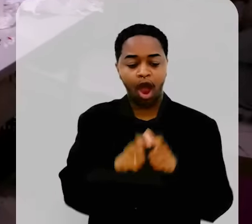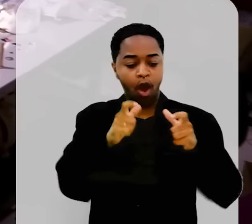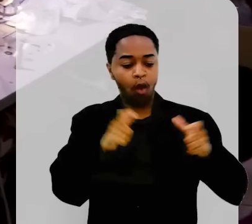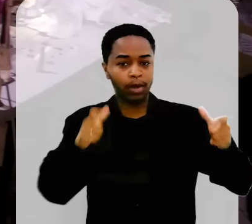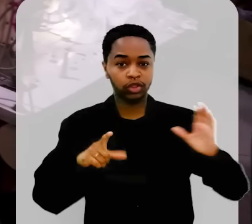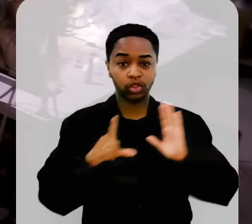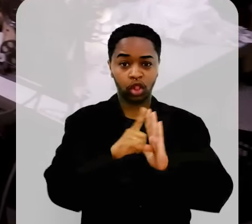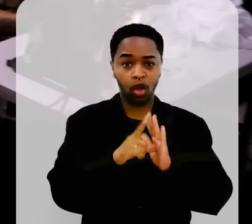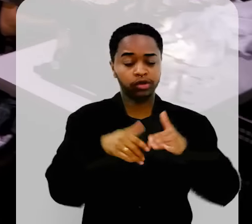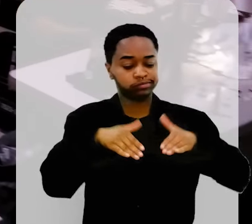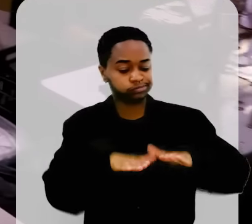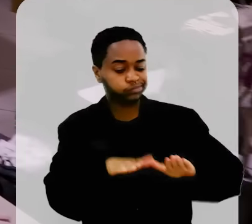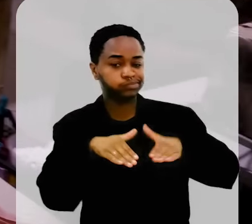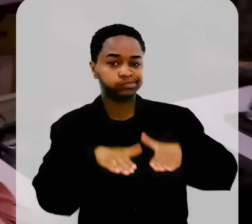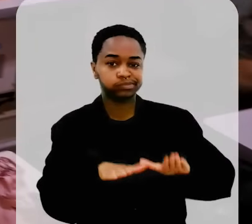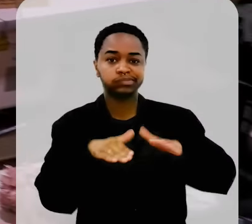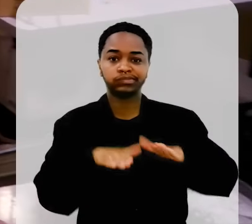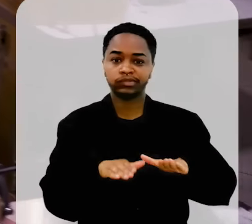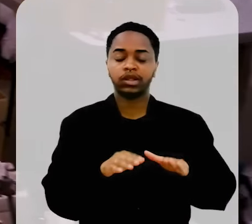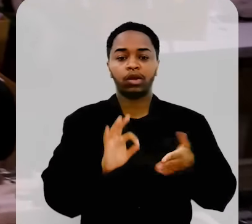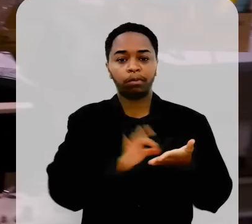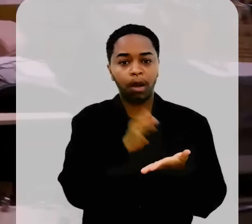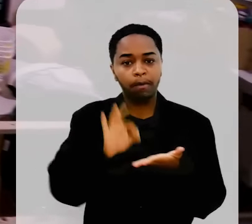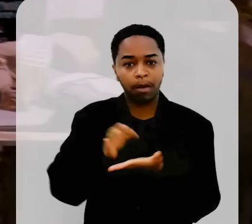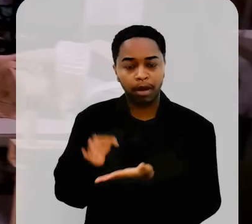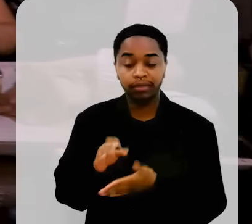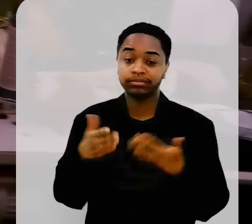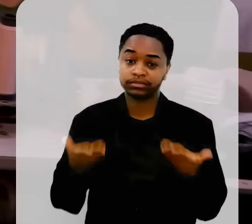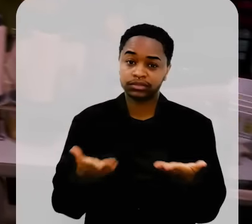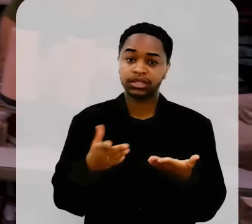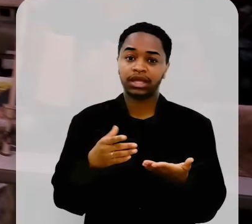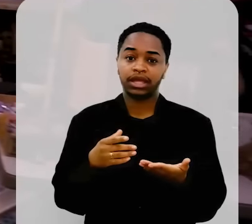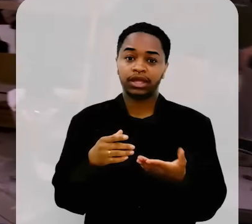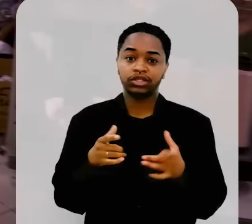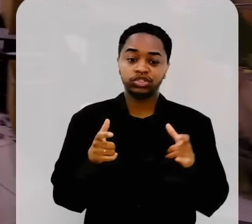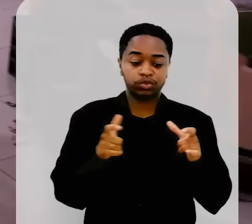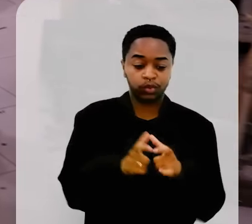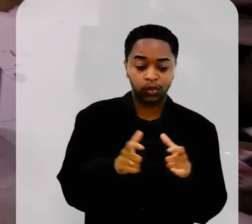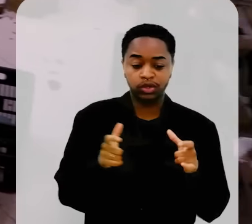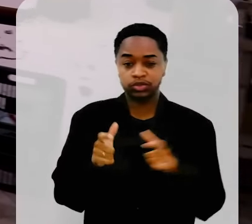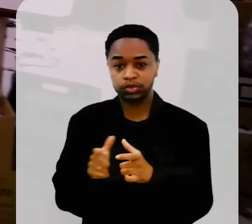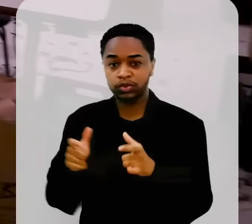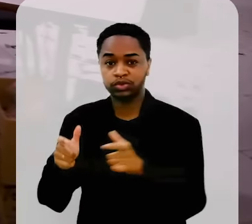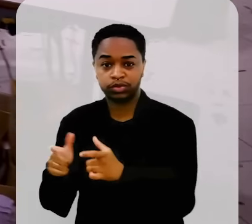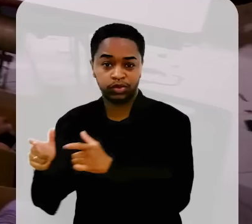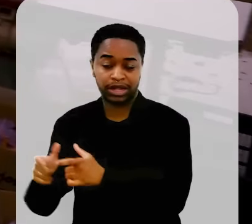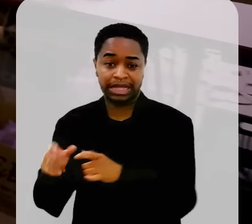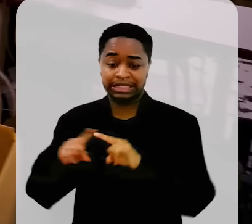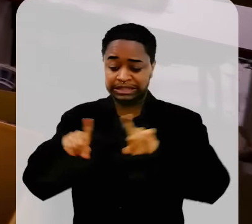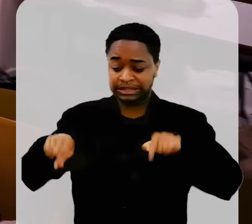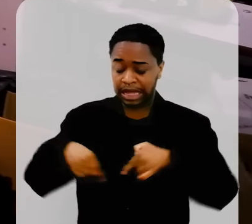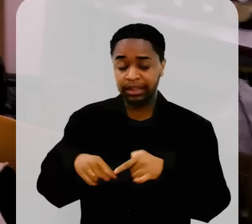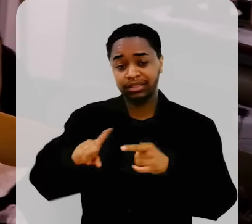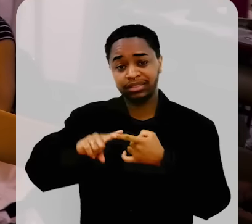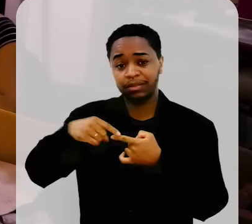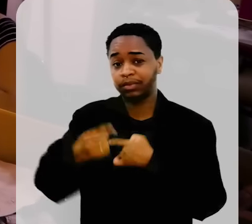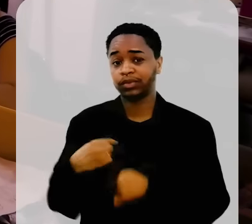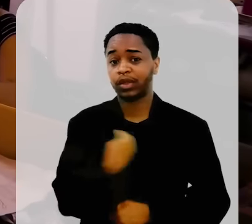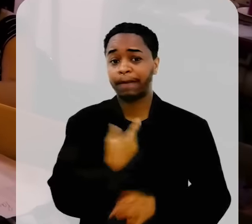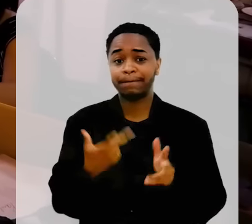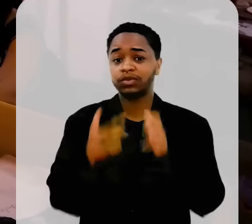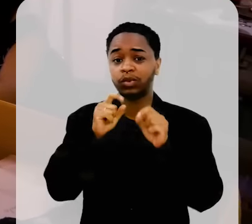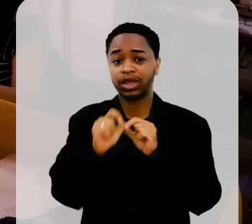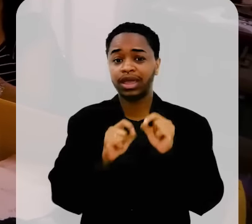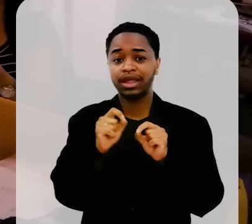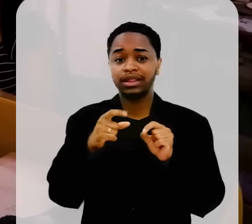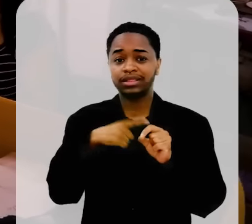aumentando, aumentando, e a gente foi tirando um quarto, tirando outro, tirando a sala. Quando a gente viu, a